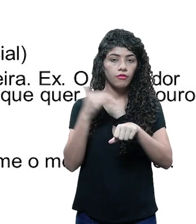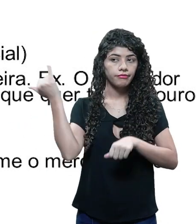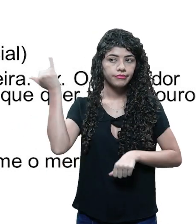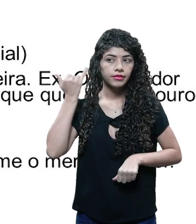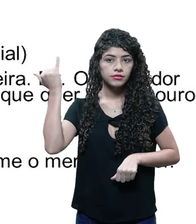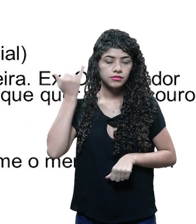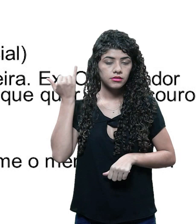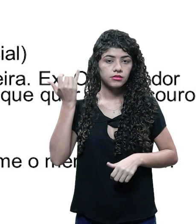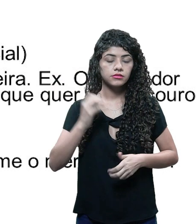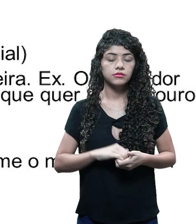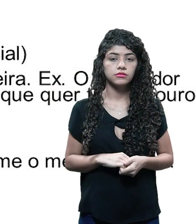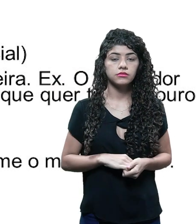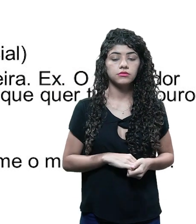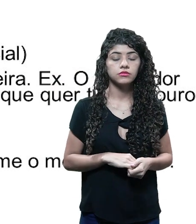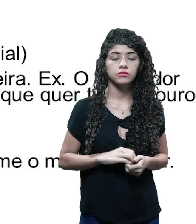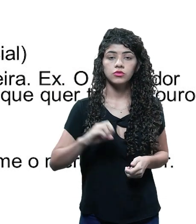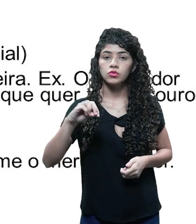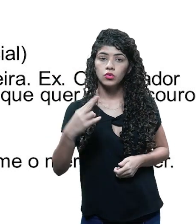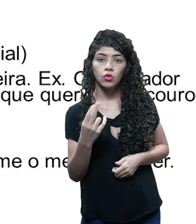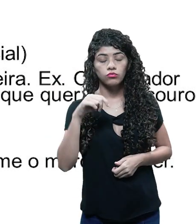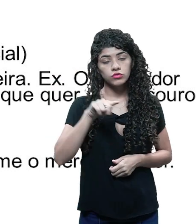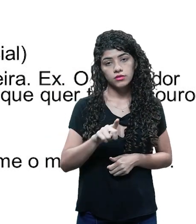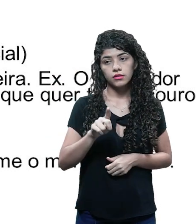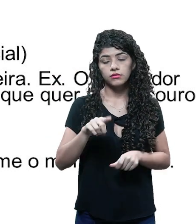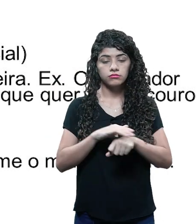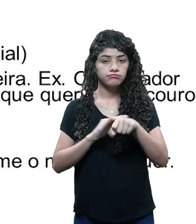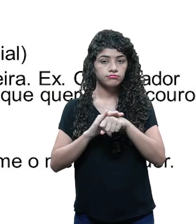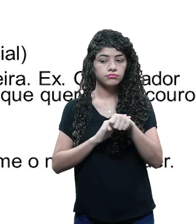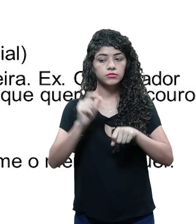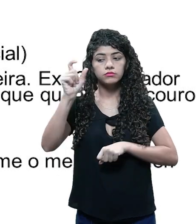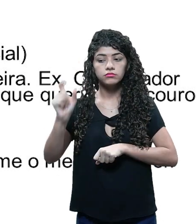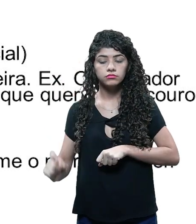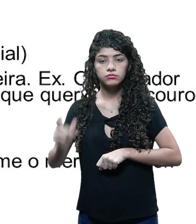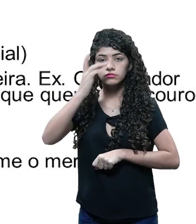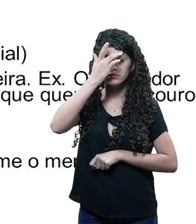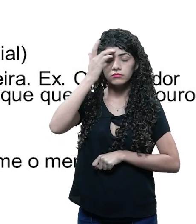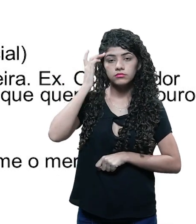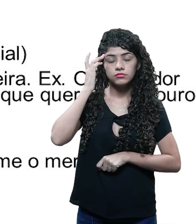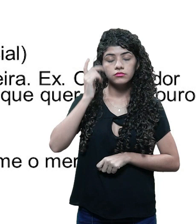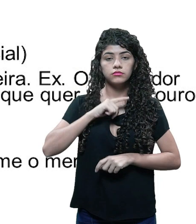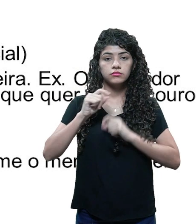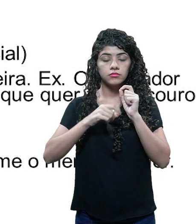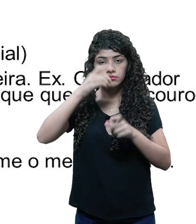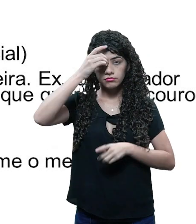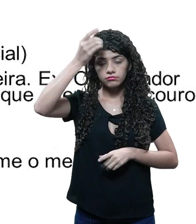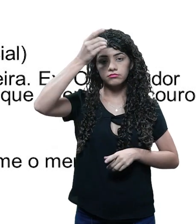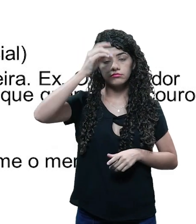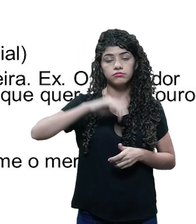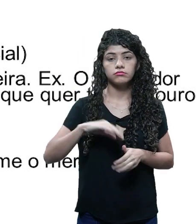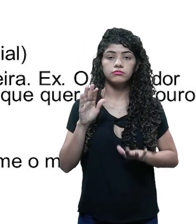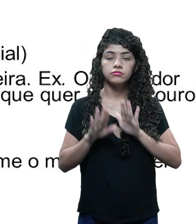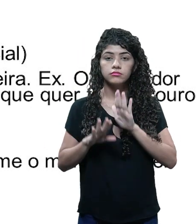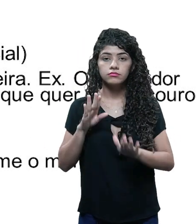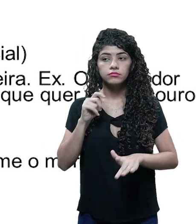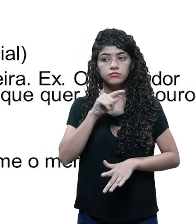sobre um assunto, ou você mesmo conversando com alguém, isso te dá uma ideia.